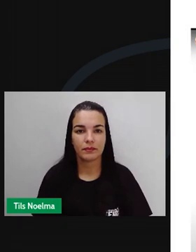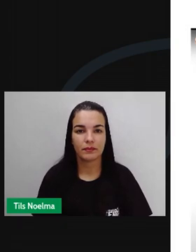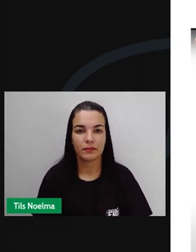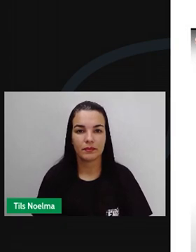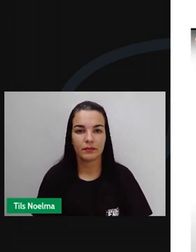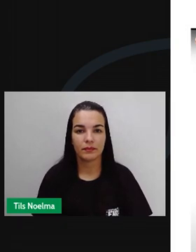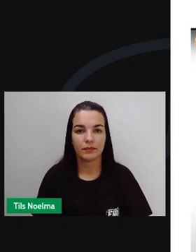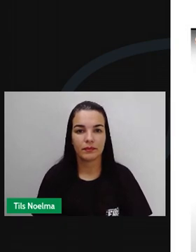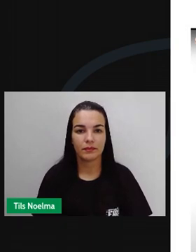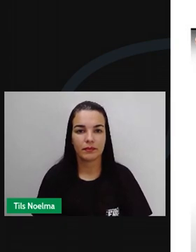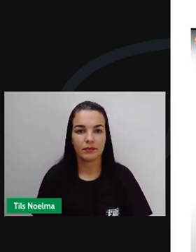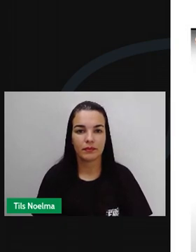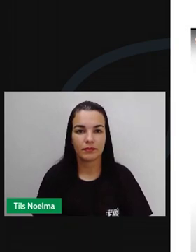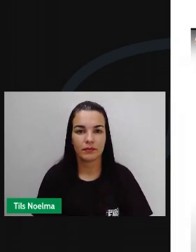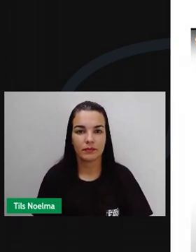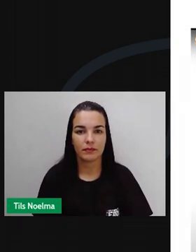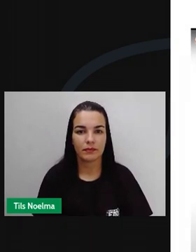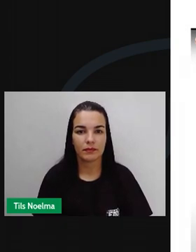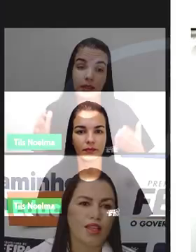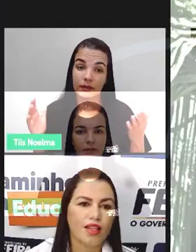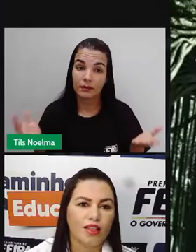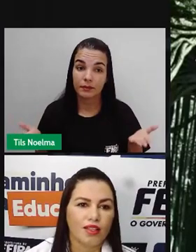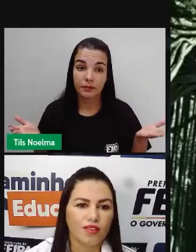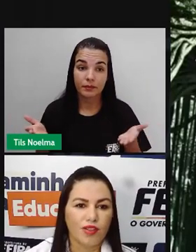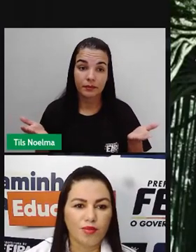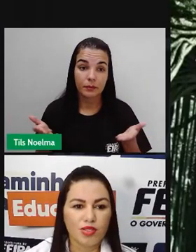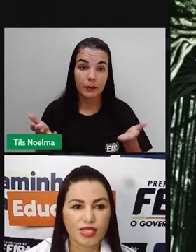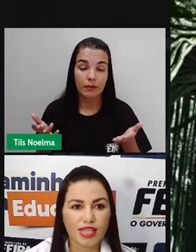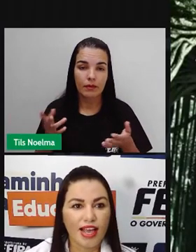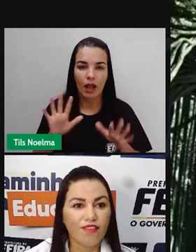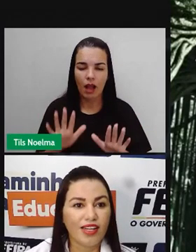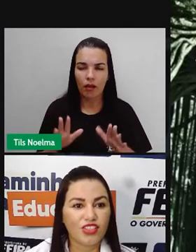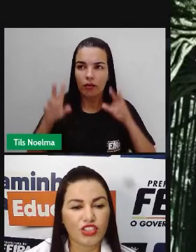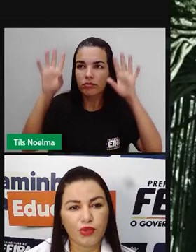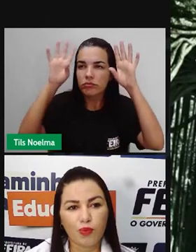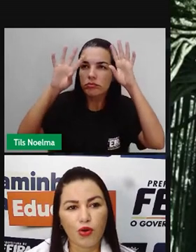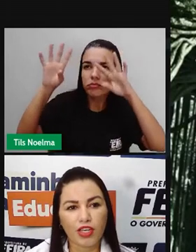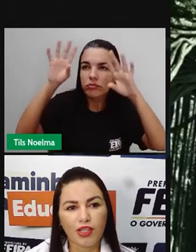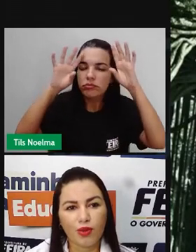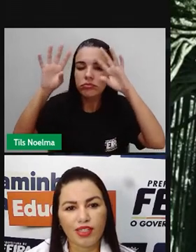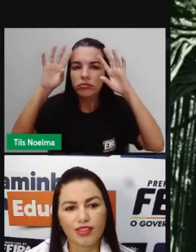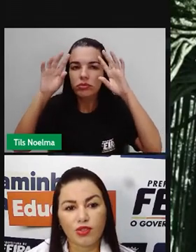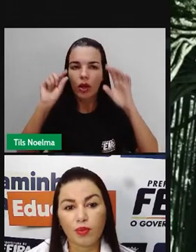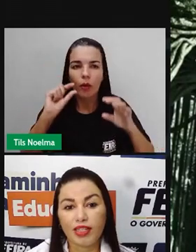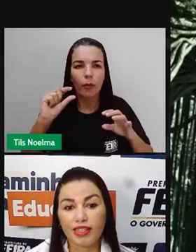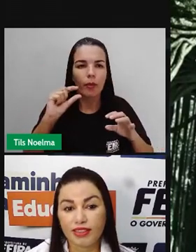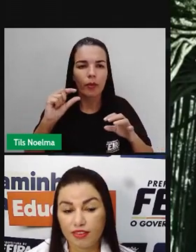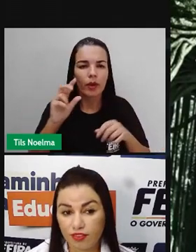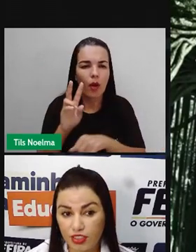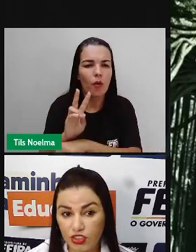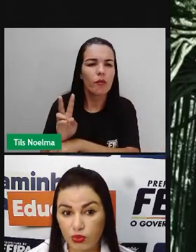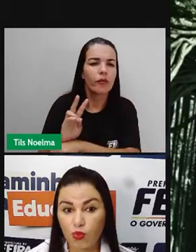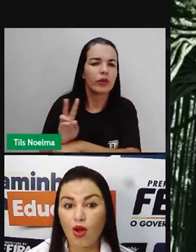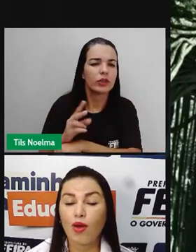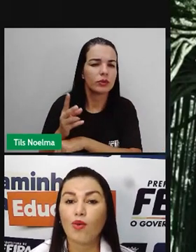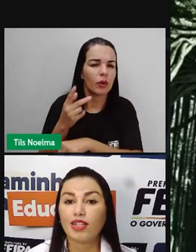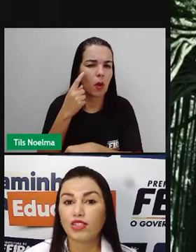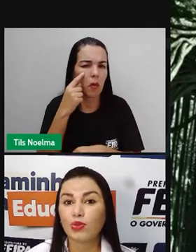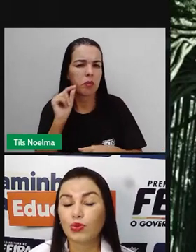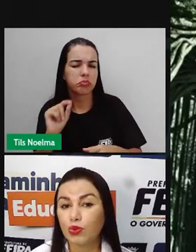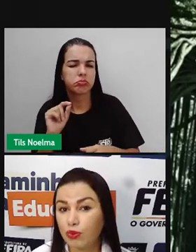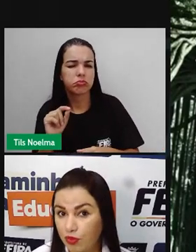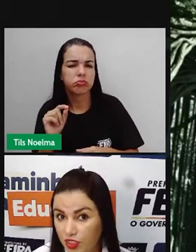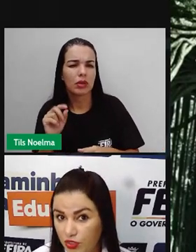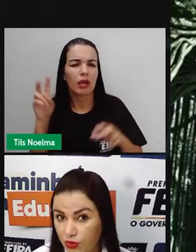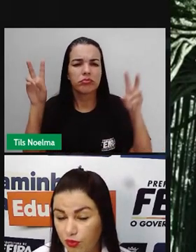Faça parte dessa rede você também. Vamos refletir um pouquinho aí sobre esse vídeo. Qual é o